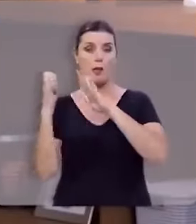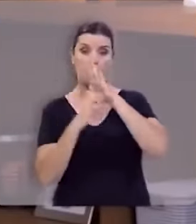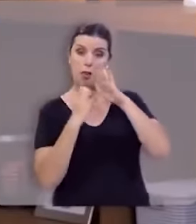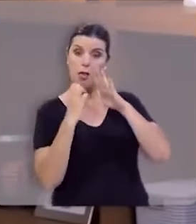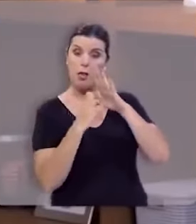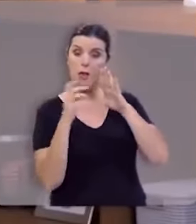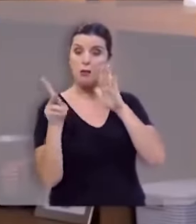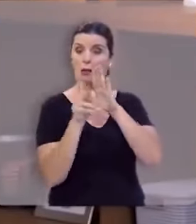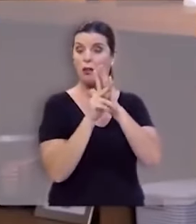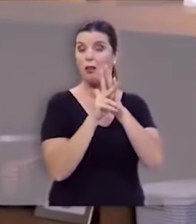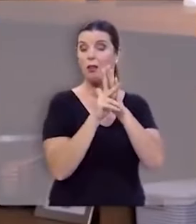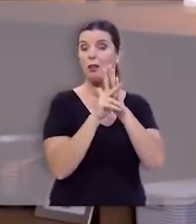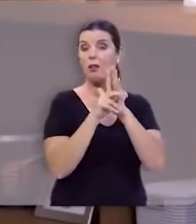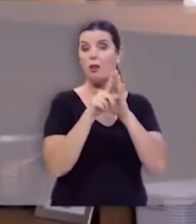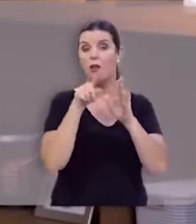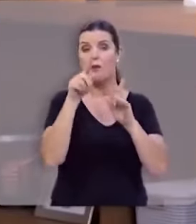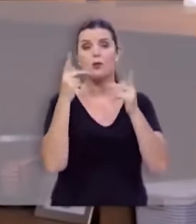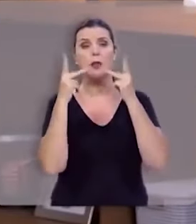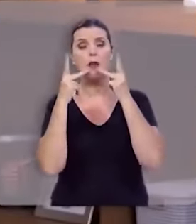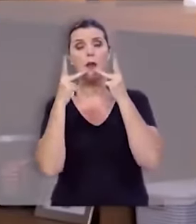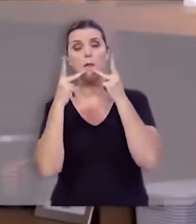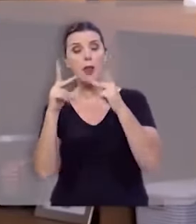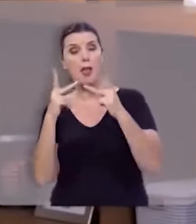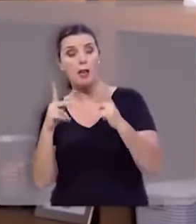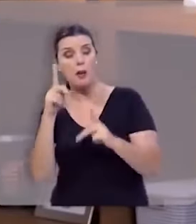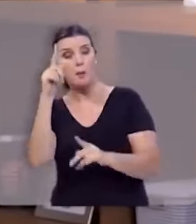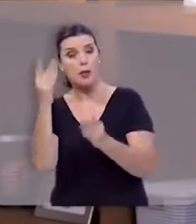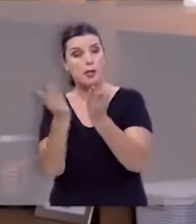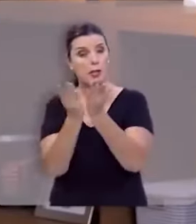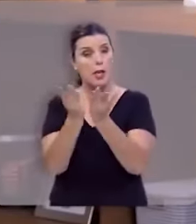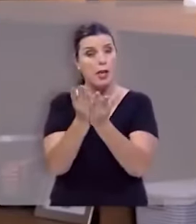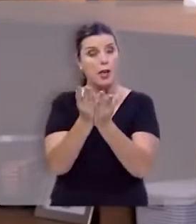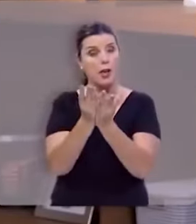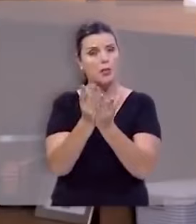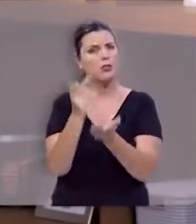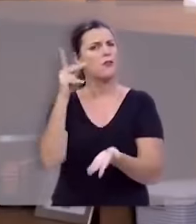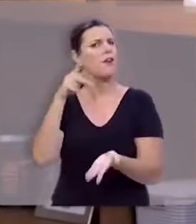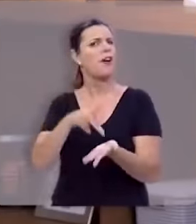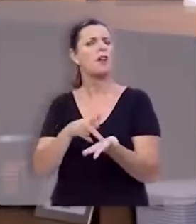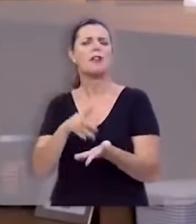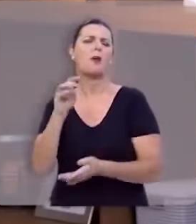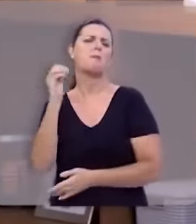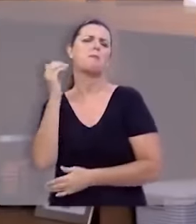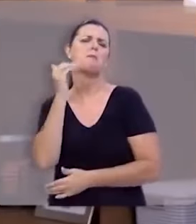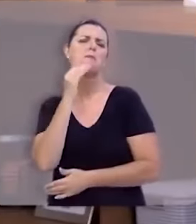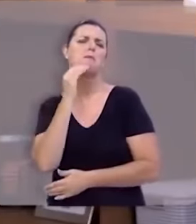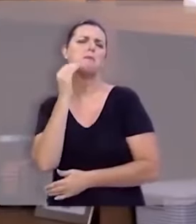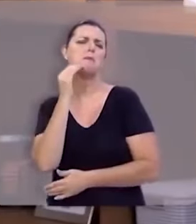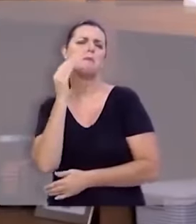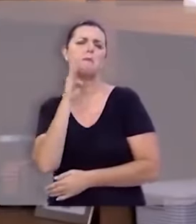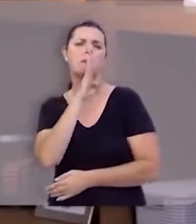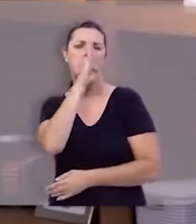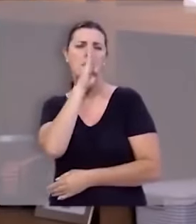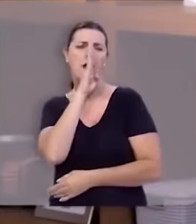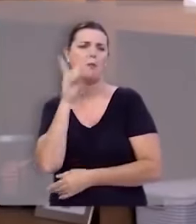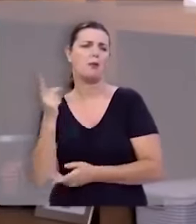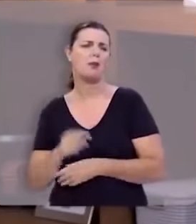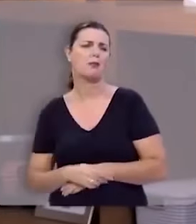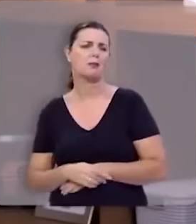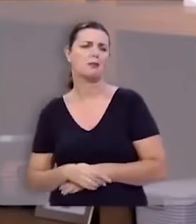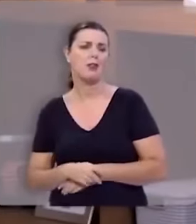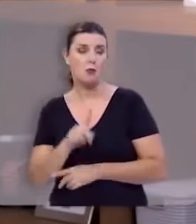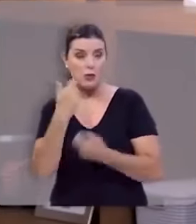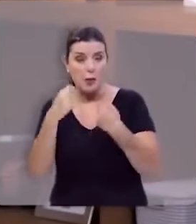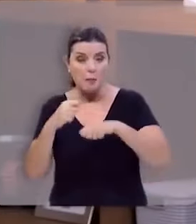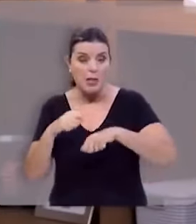empresário se você é um pregador se você é um crente seja crente verdade não crente meia boca você